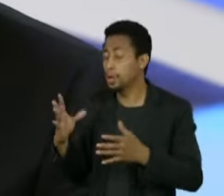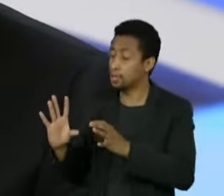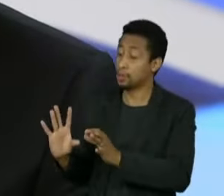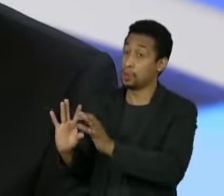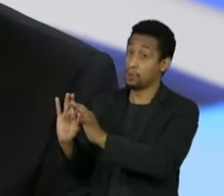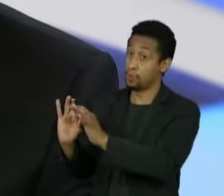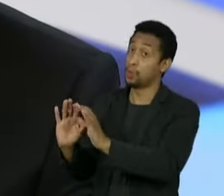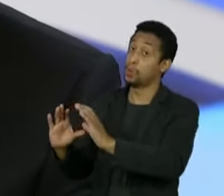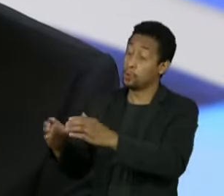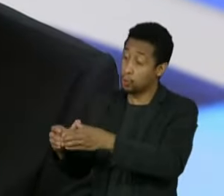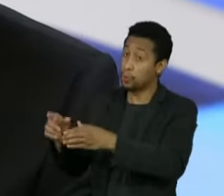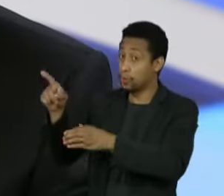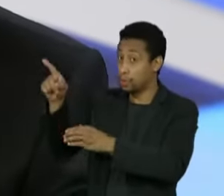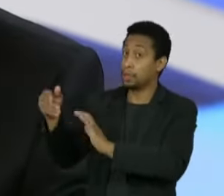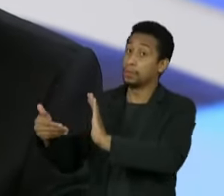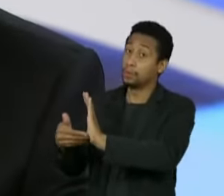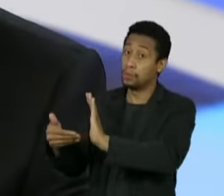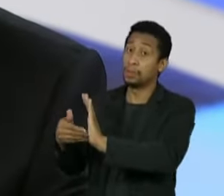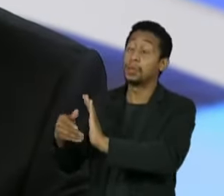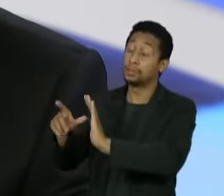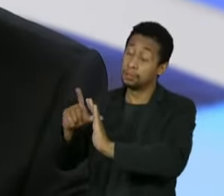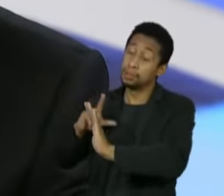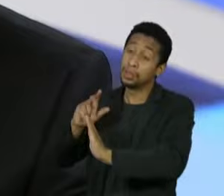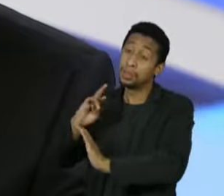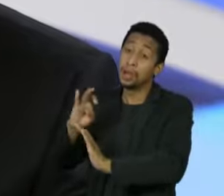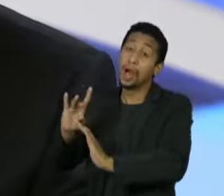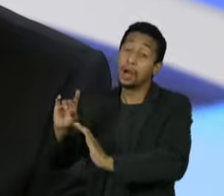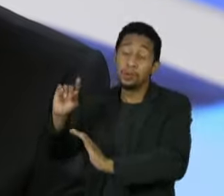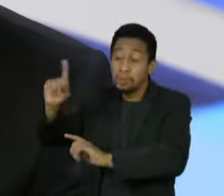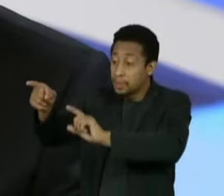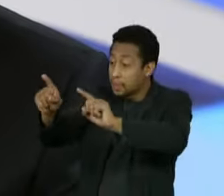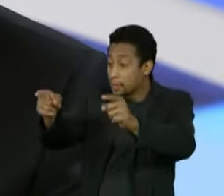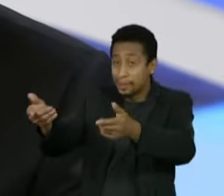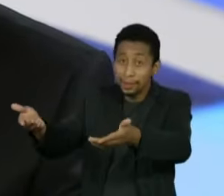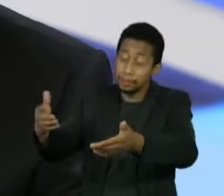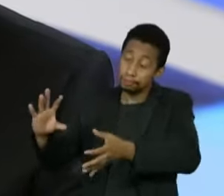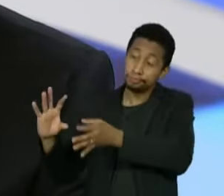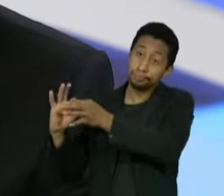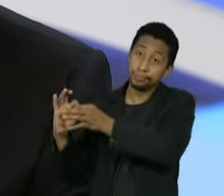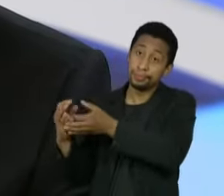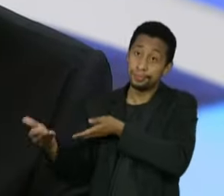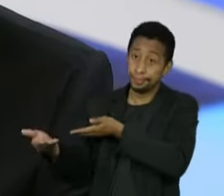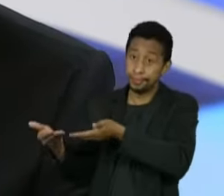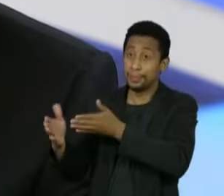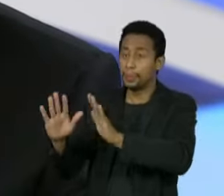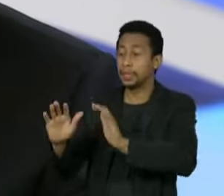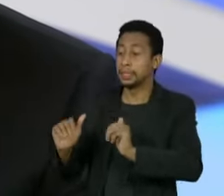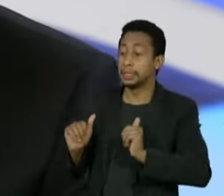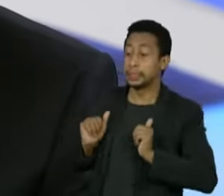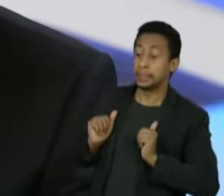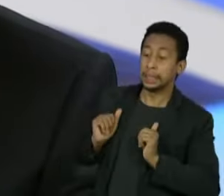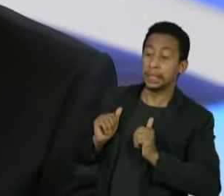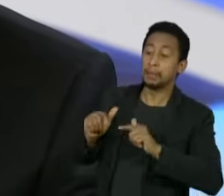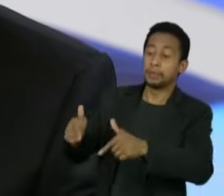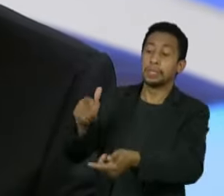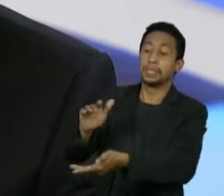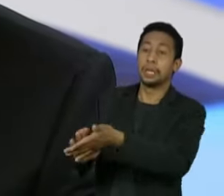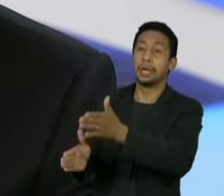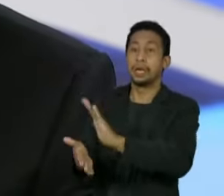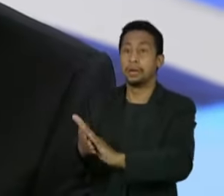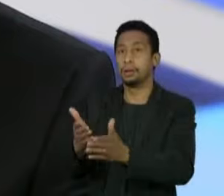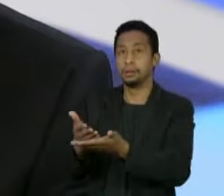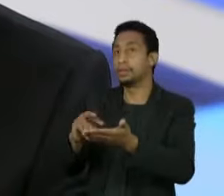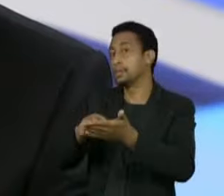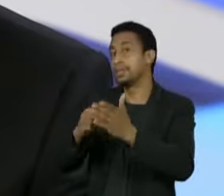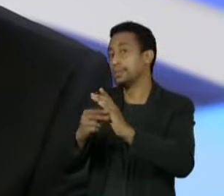uma banda do Congresso que é comandada por gente como o Ricardo Barros. Mas, na realidade, prevaricação ou não, o que tem de engrenagem